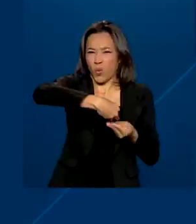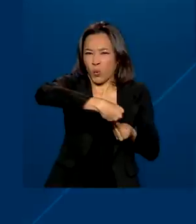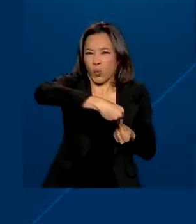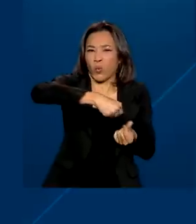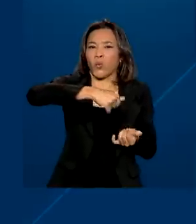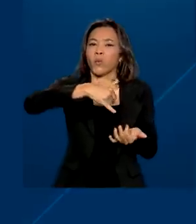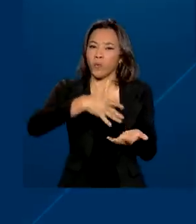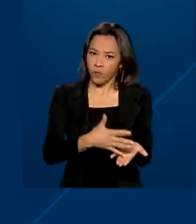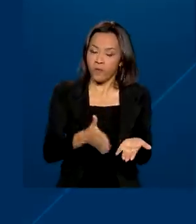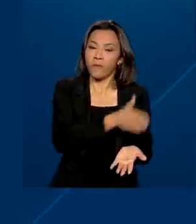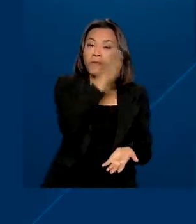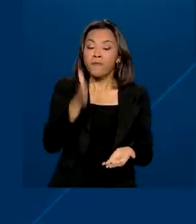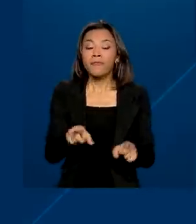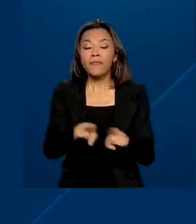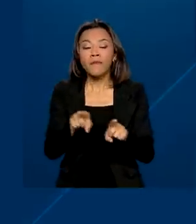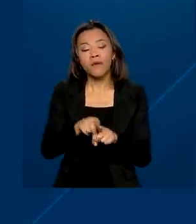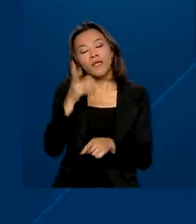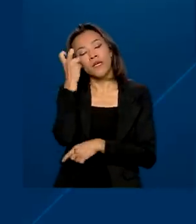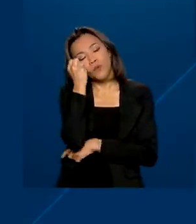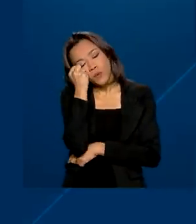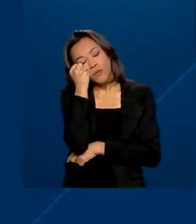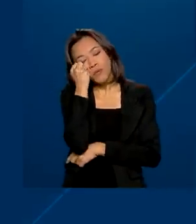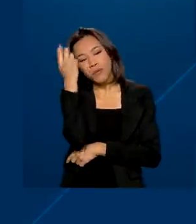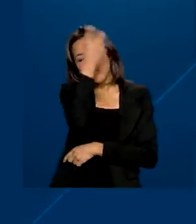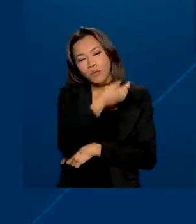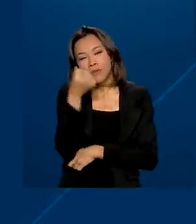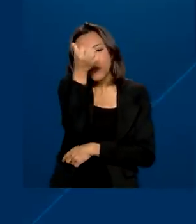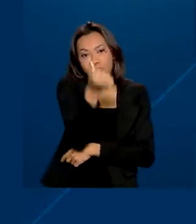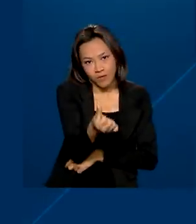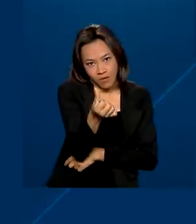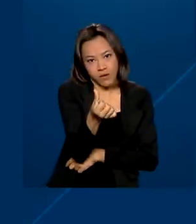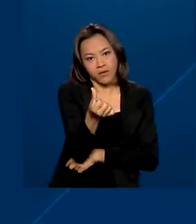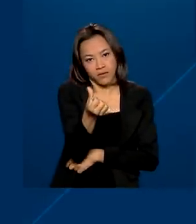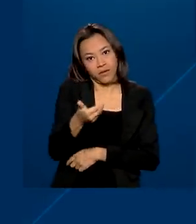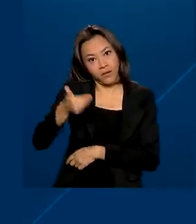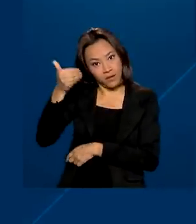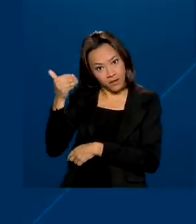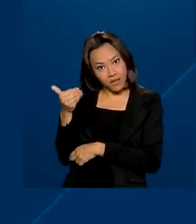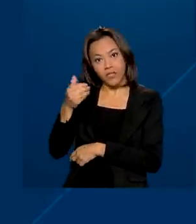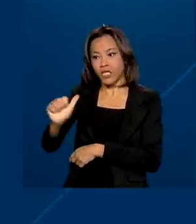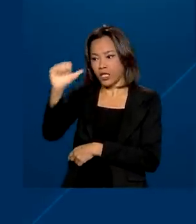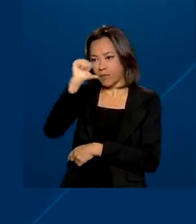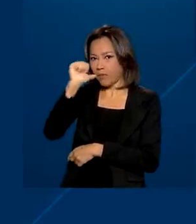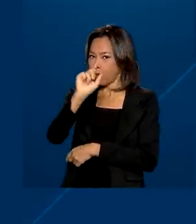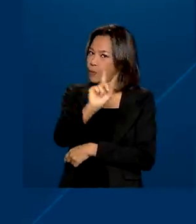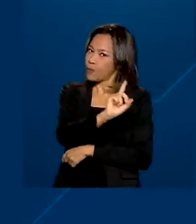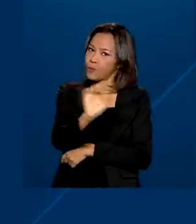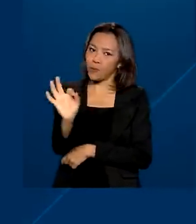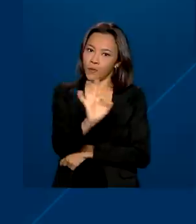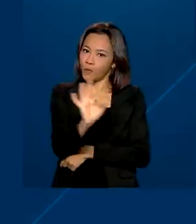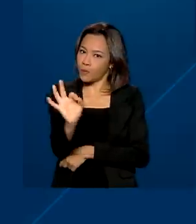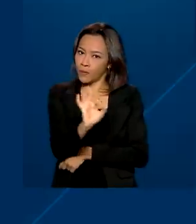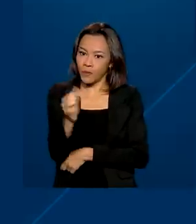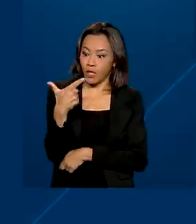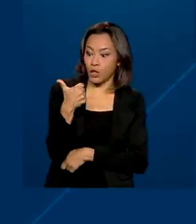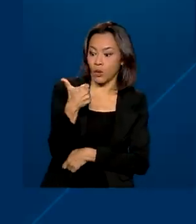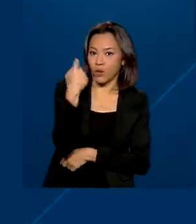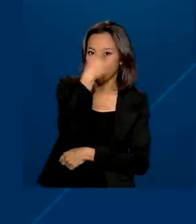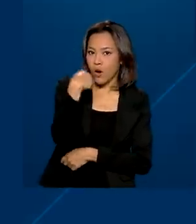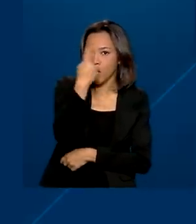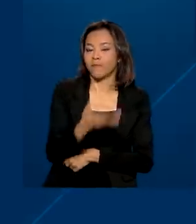doador também precisa ter dormido pelo menos seis horas na última noite e não ter bebido álcool nas últimas 12 horas.